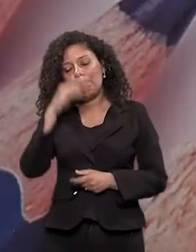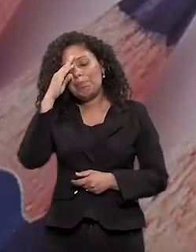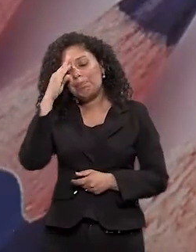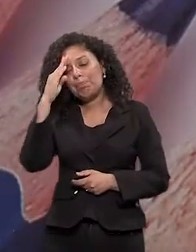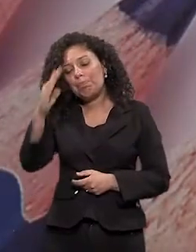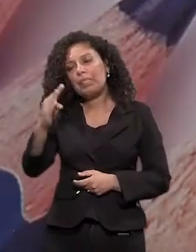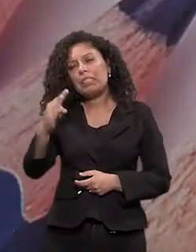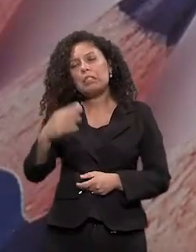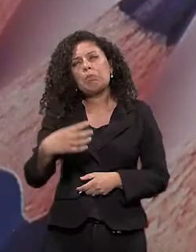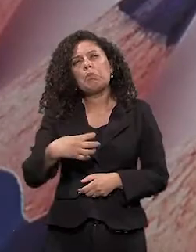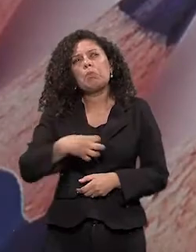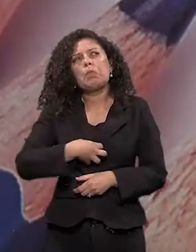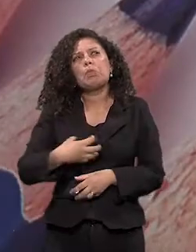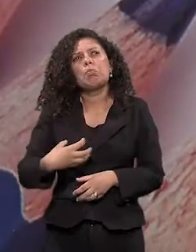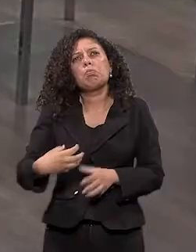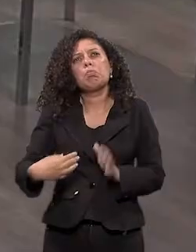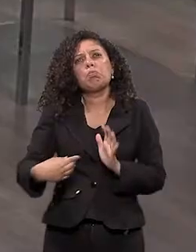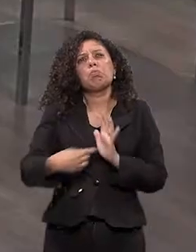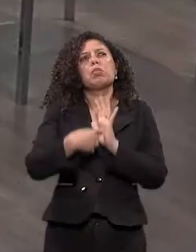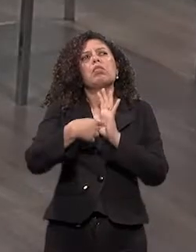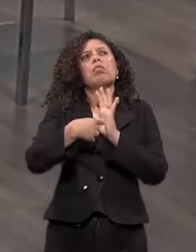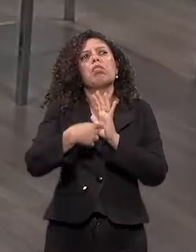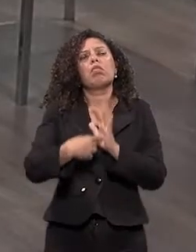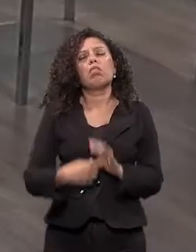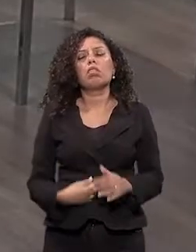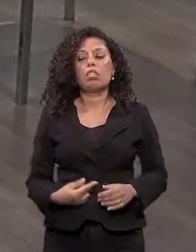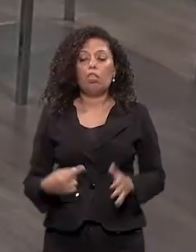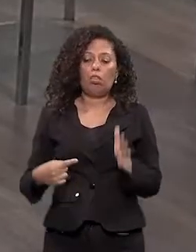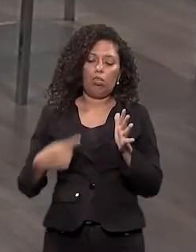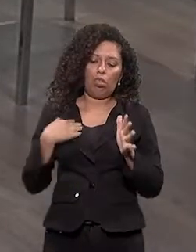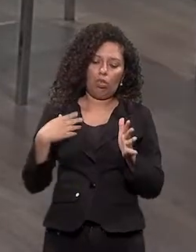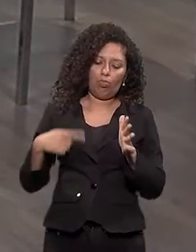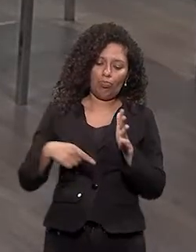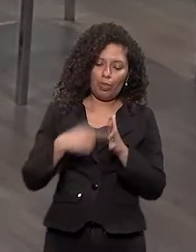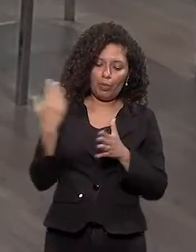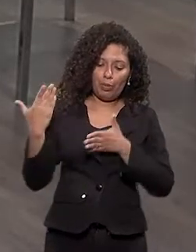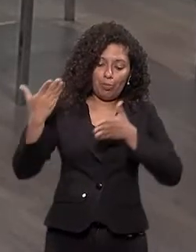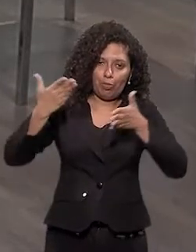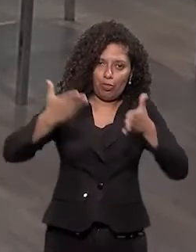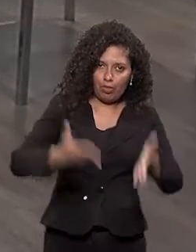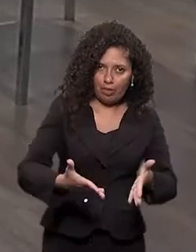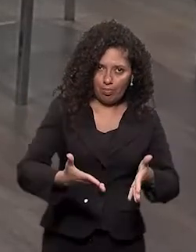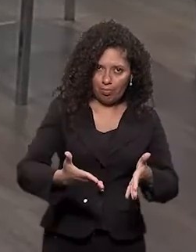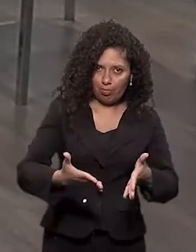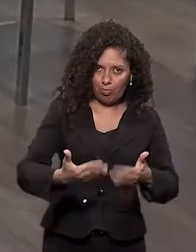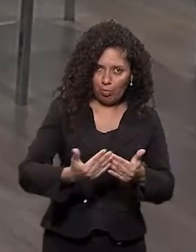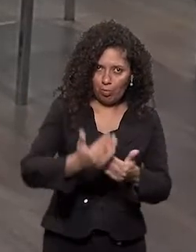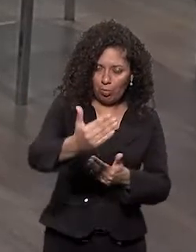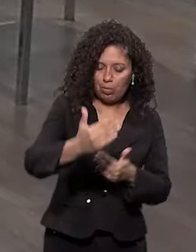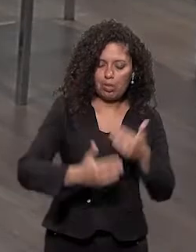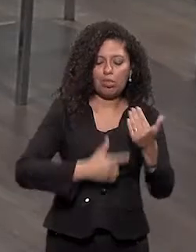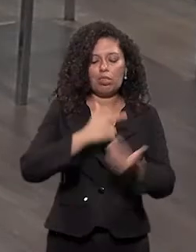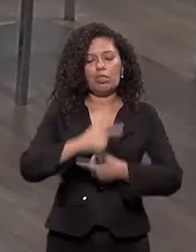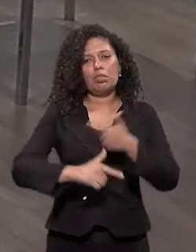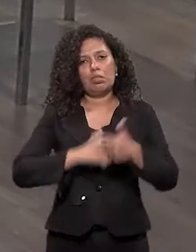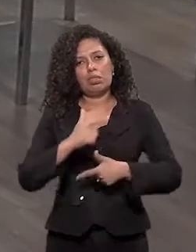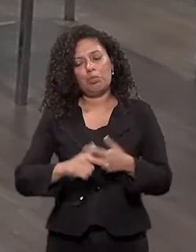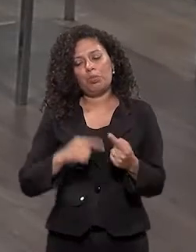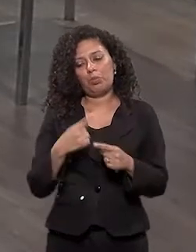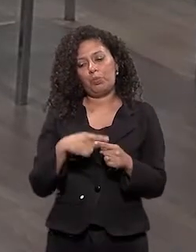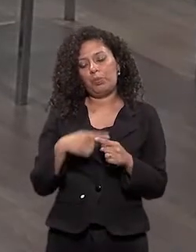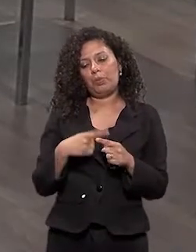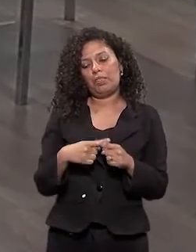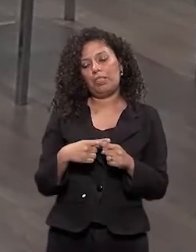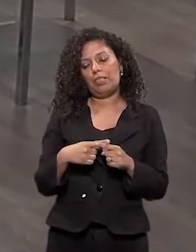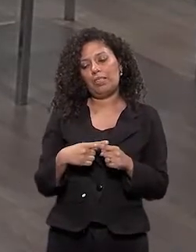impactou vocês? Para mim, o primeiro desafio foi a chegada, foi o começo da relação com eles, né? Porque eles